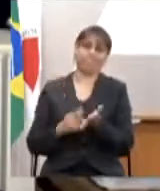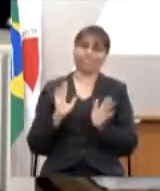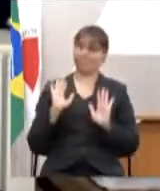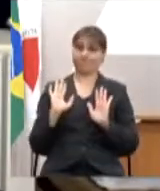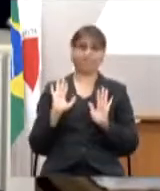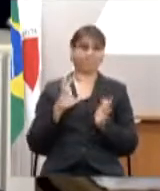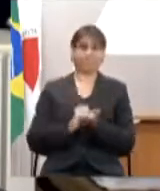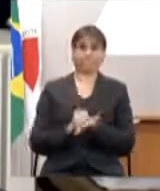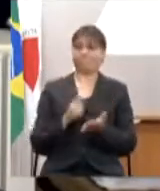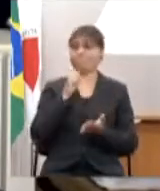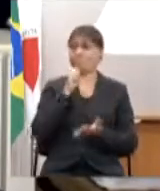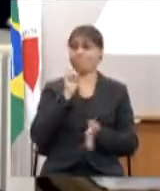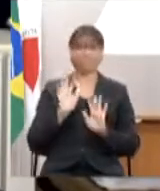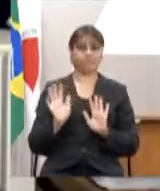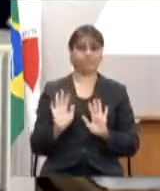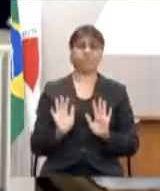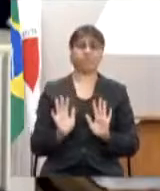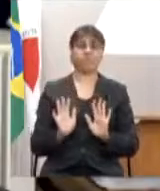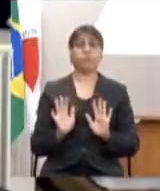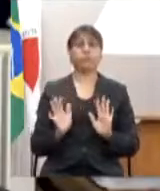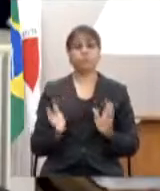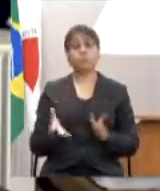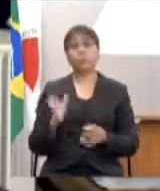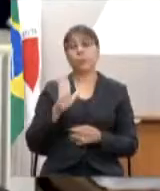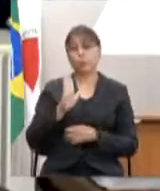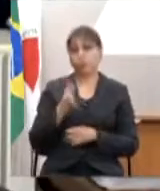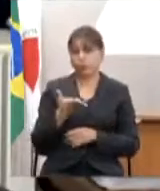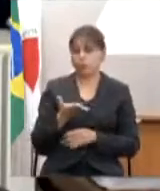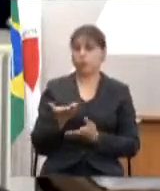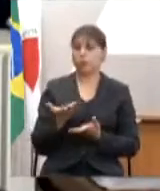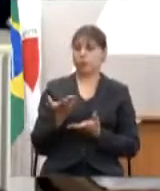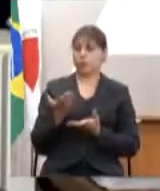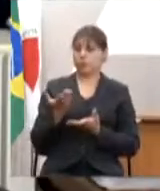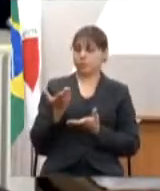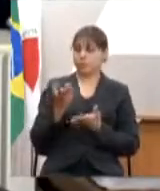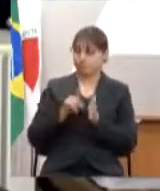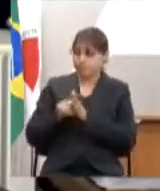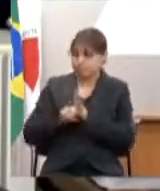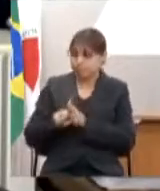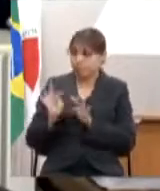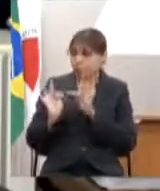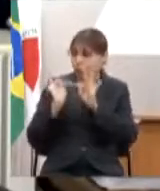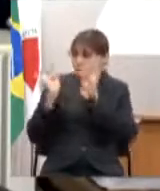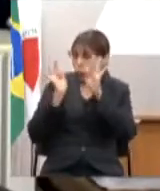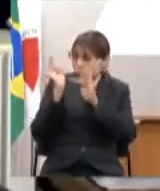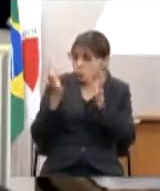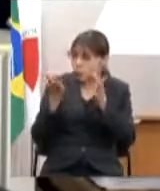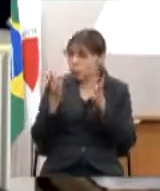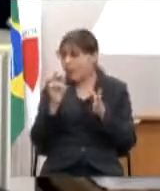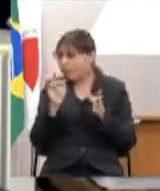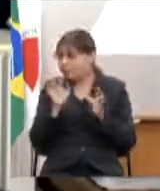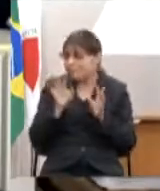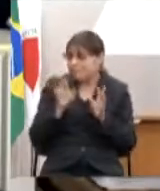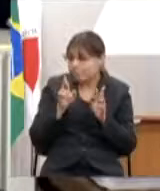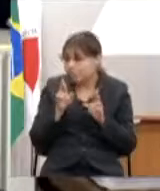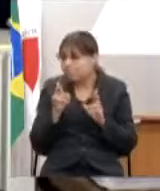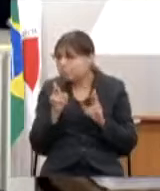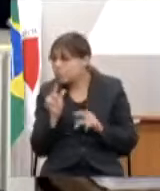Existe sim uma encomenda tecnológica que aí já é uma forma diferente de